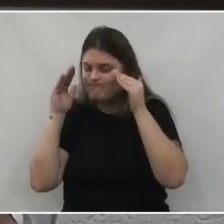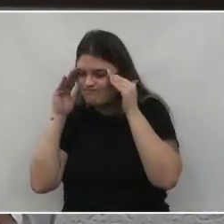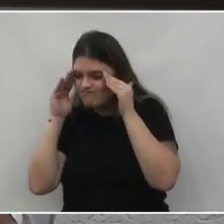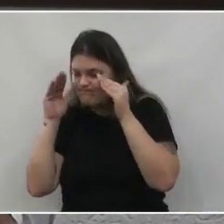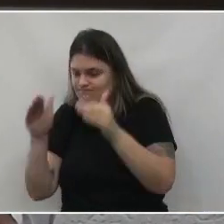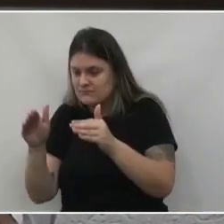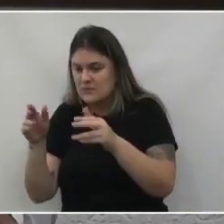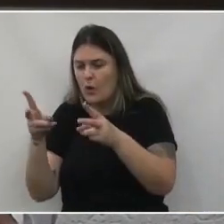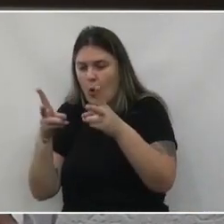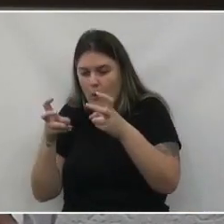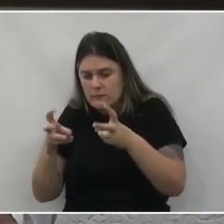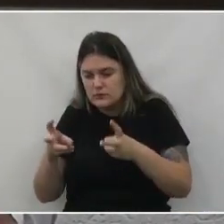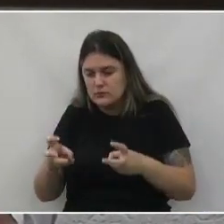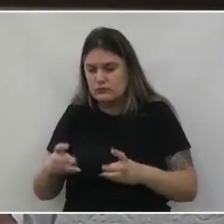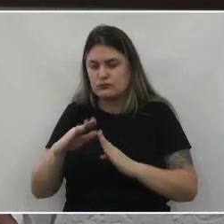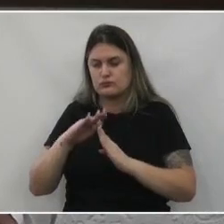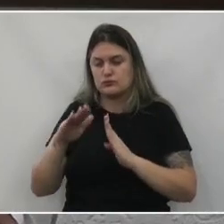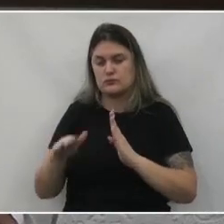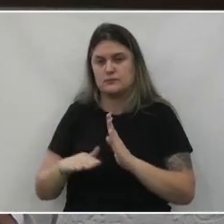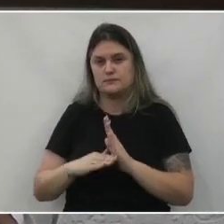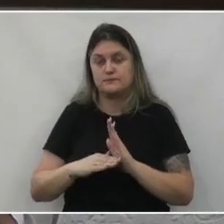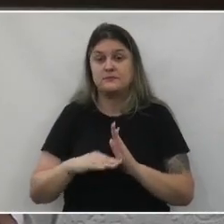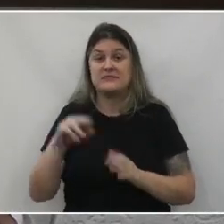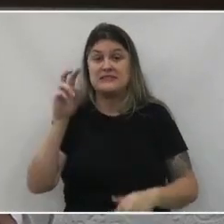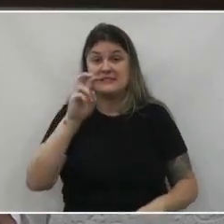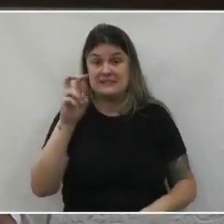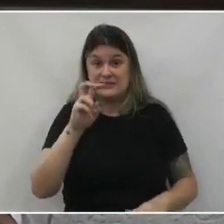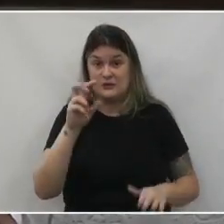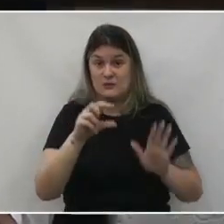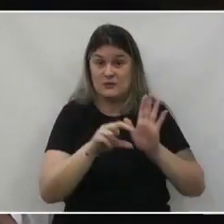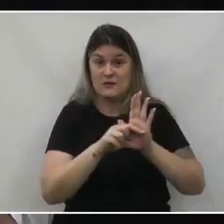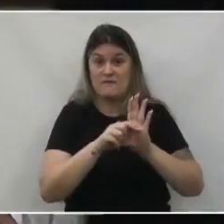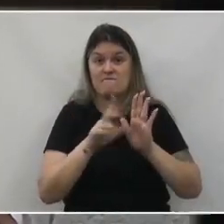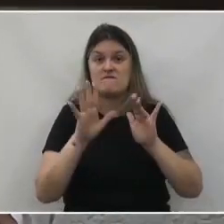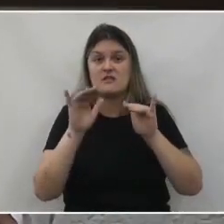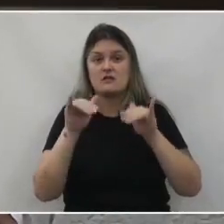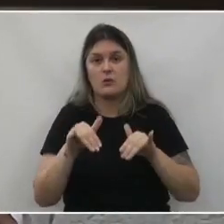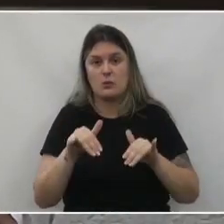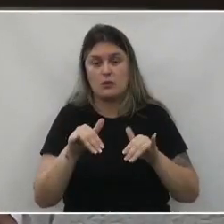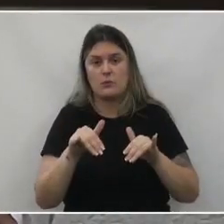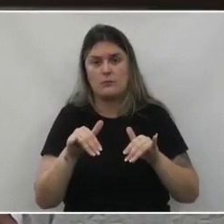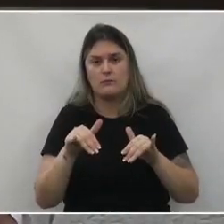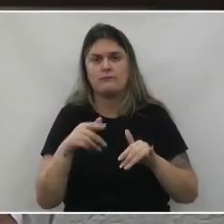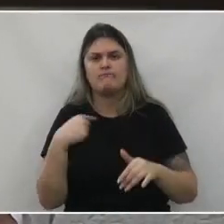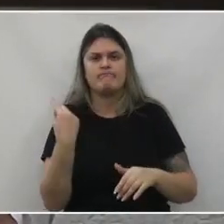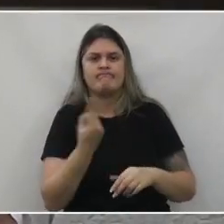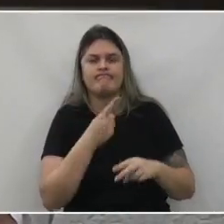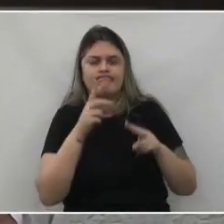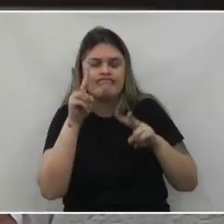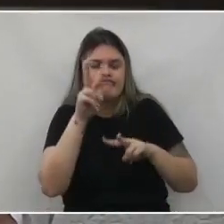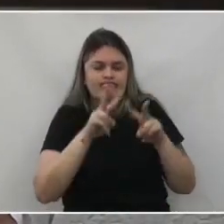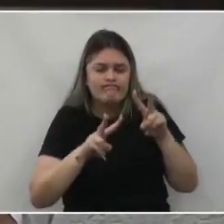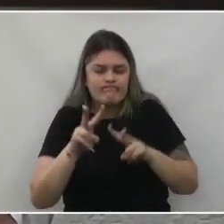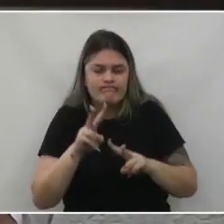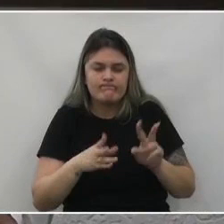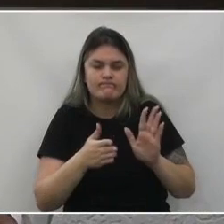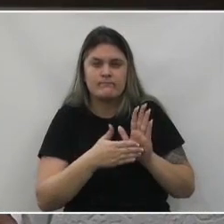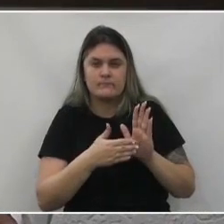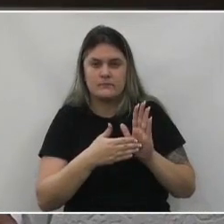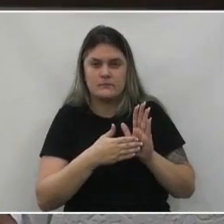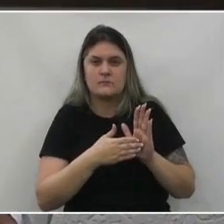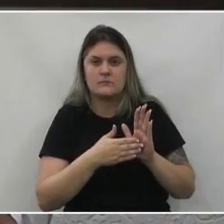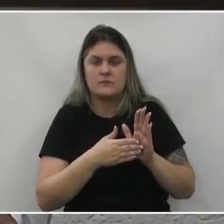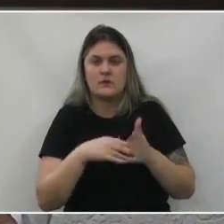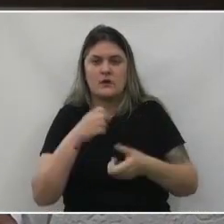observados 5 considerações finais ao verificar os autos da prestação de contas do